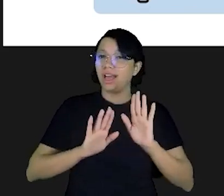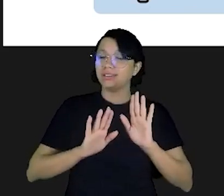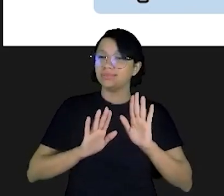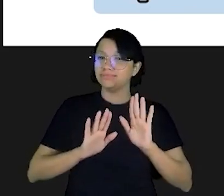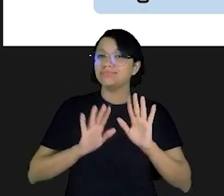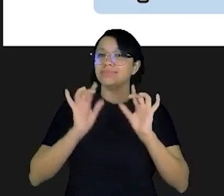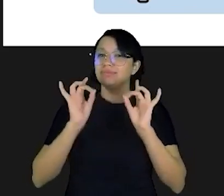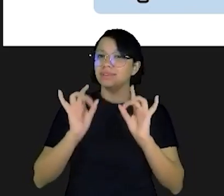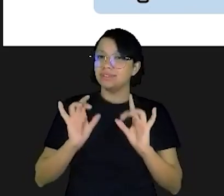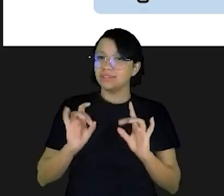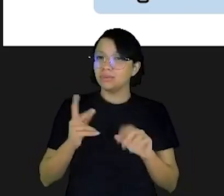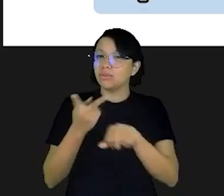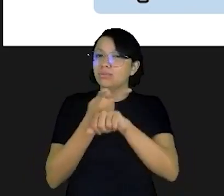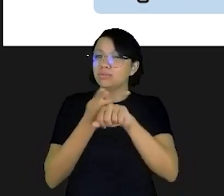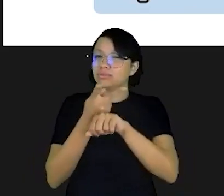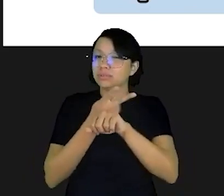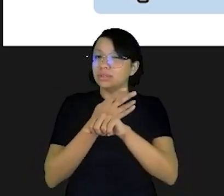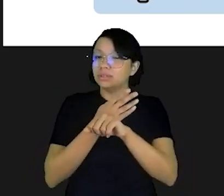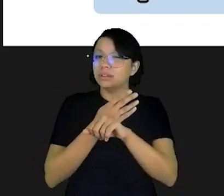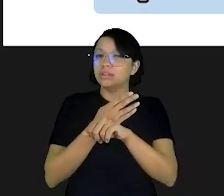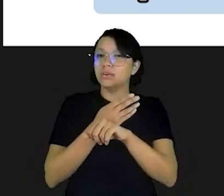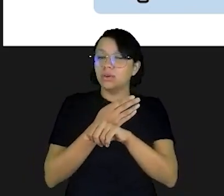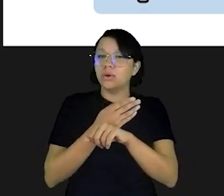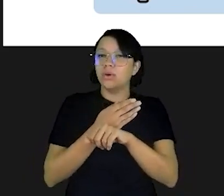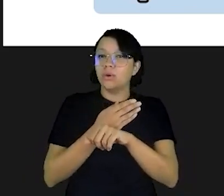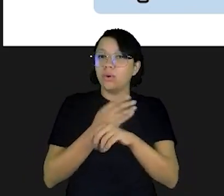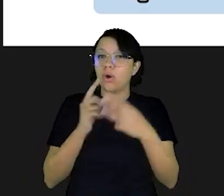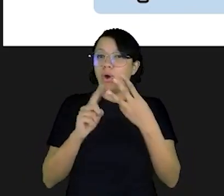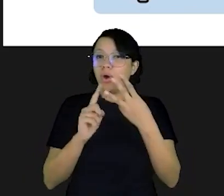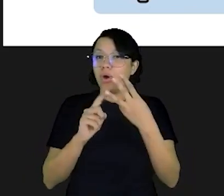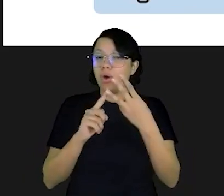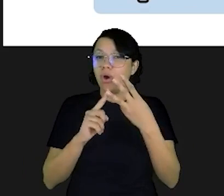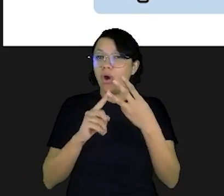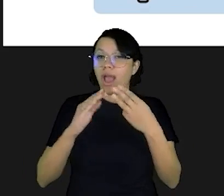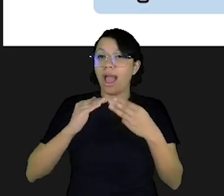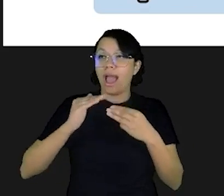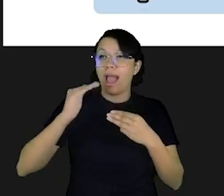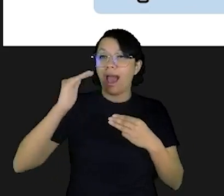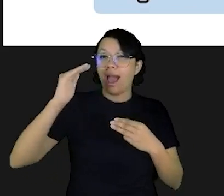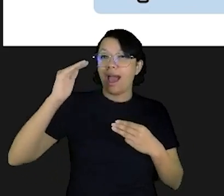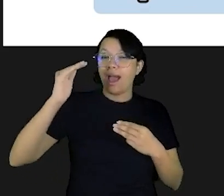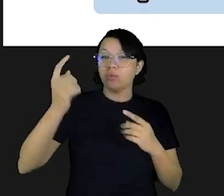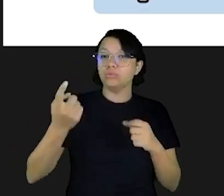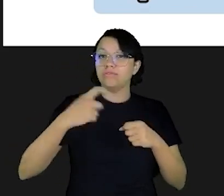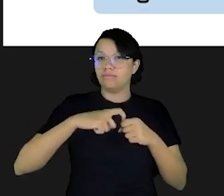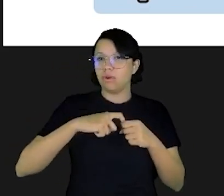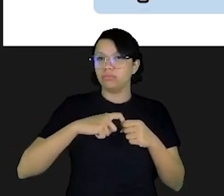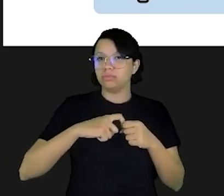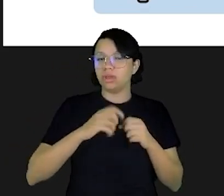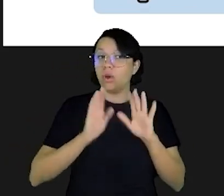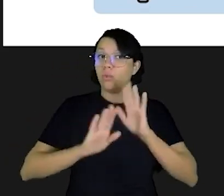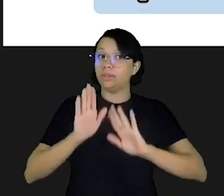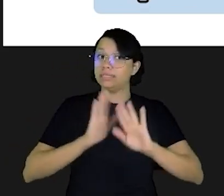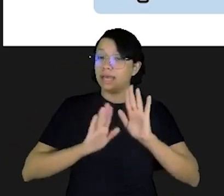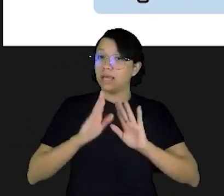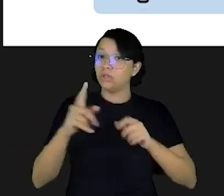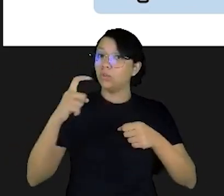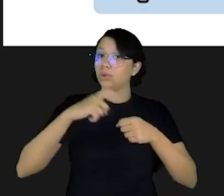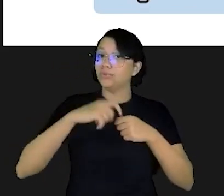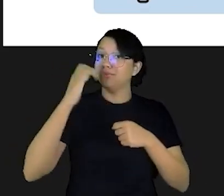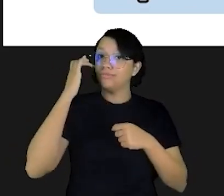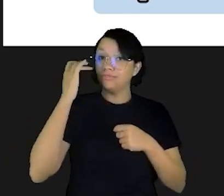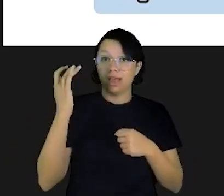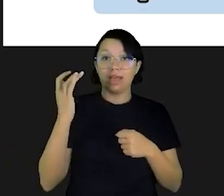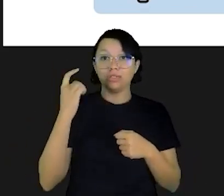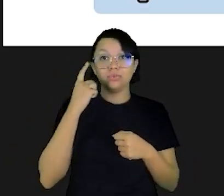especialmente quando você estiver em busca de alta rentabilidade. Muito cuidado com a rentabilidade fácil. Nós vimos aí, agora, nesses